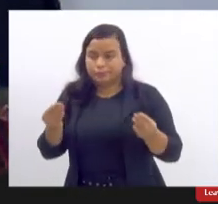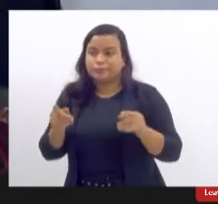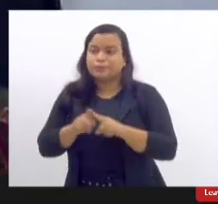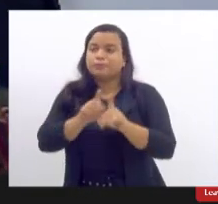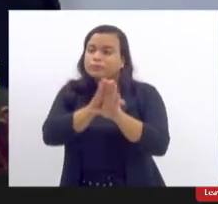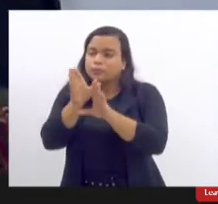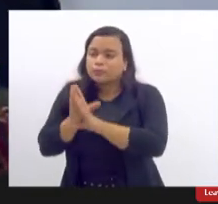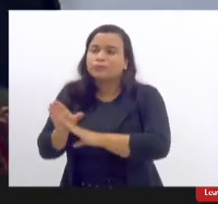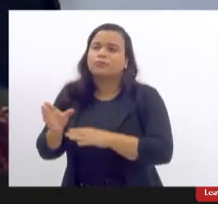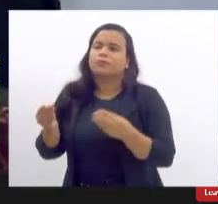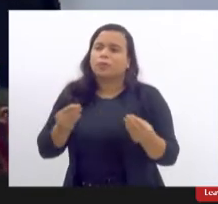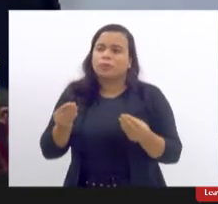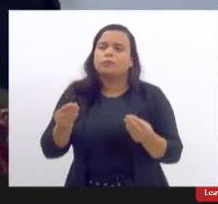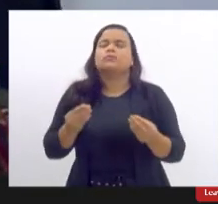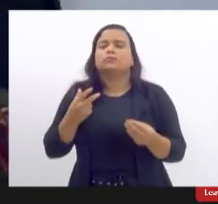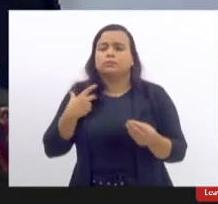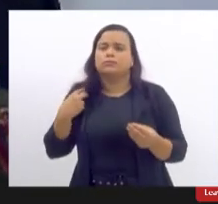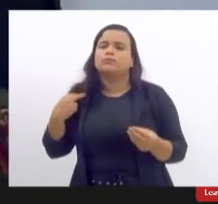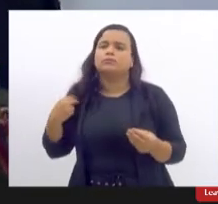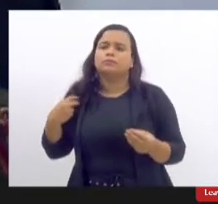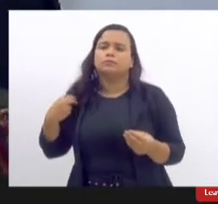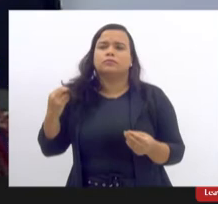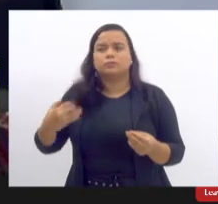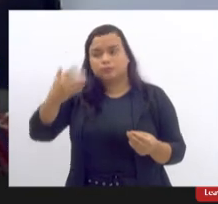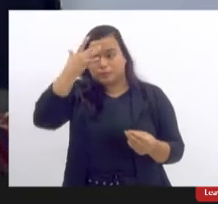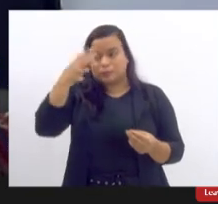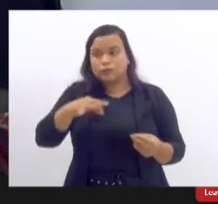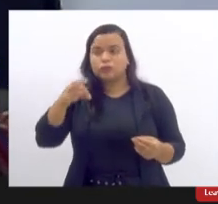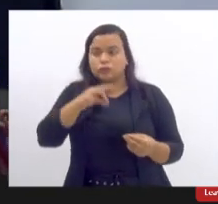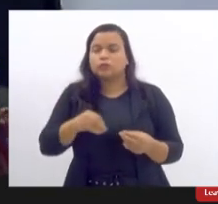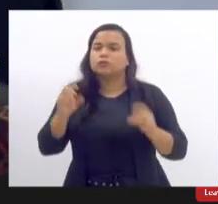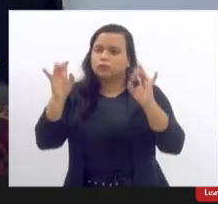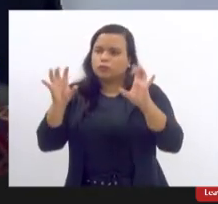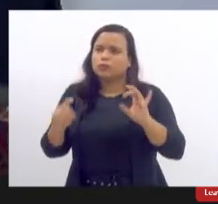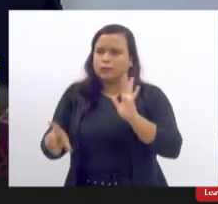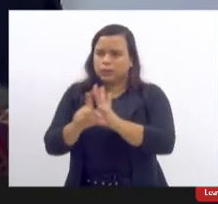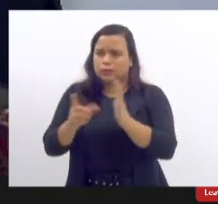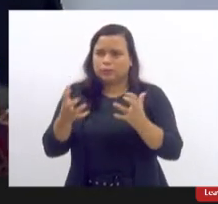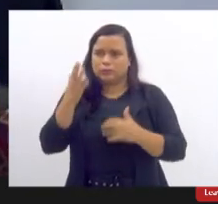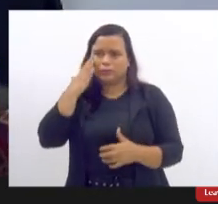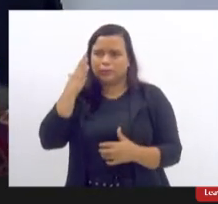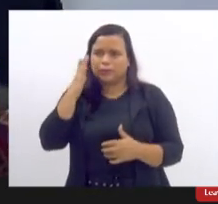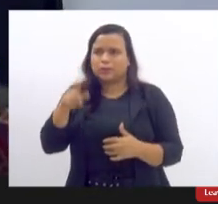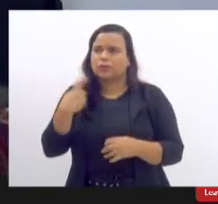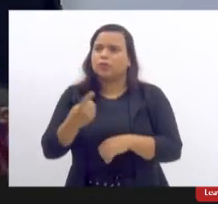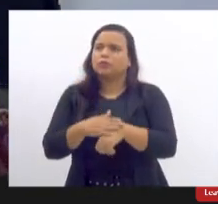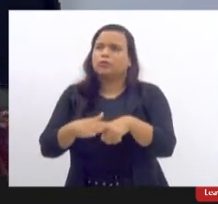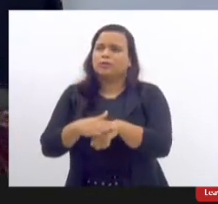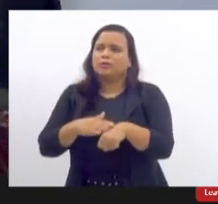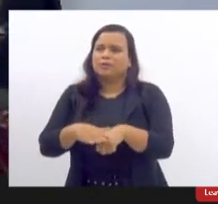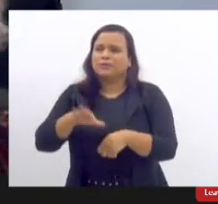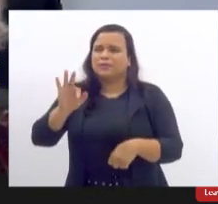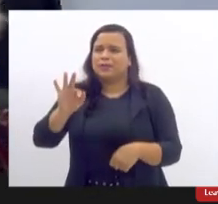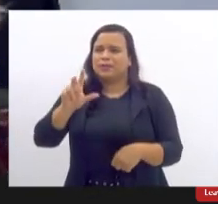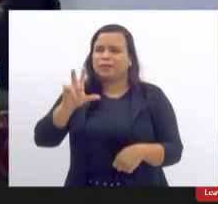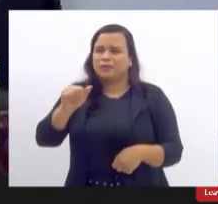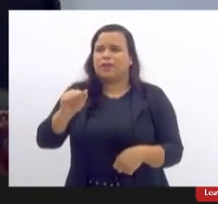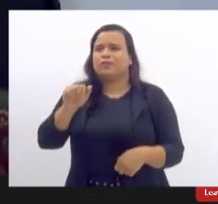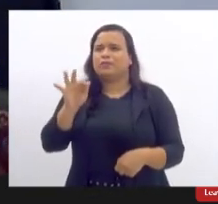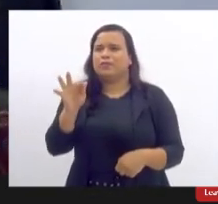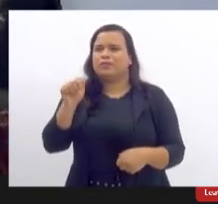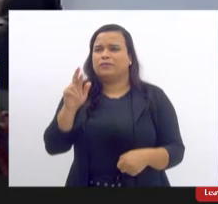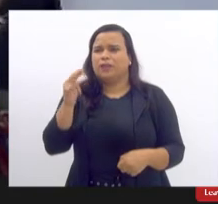orientar a todos os seus conveniados para o cumprimento da lei nós comecemos então com a Flávia Farias em